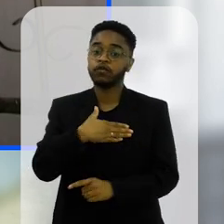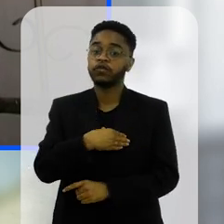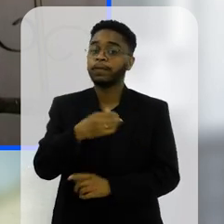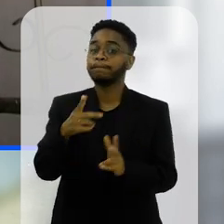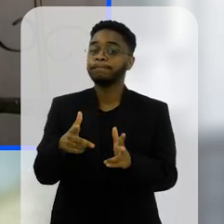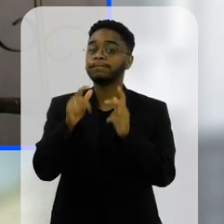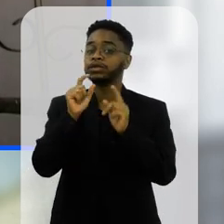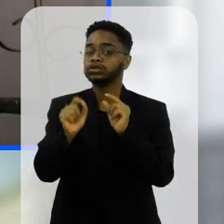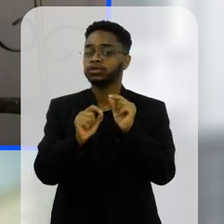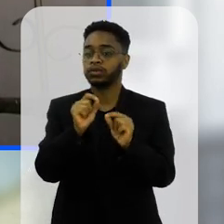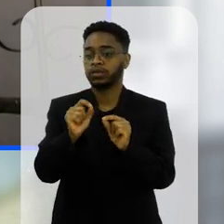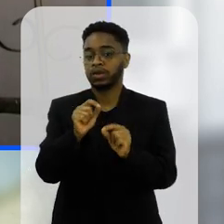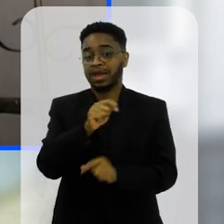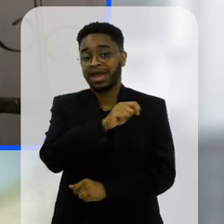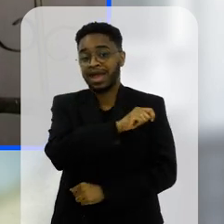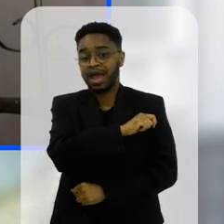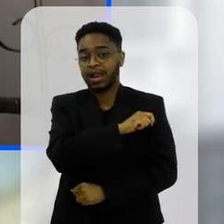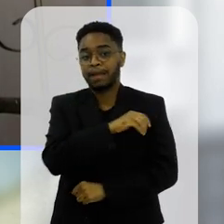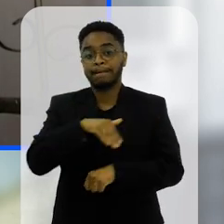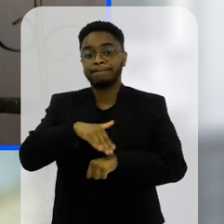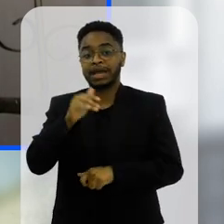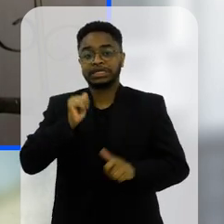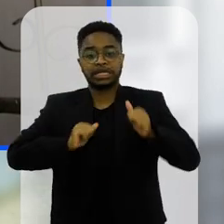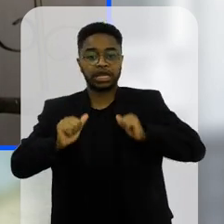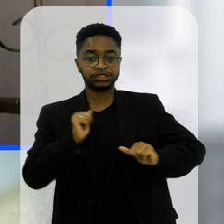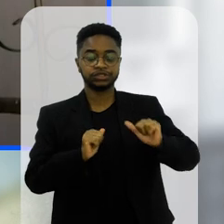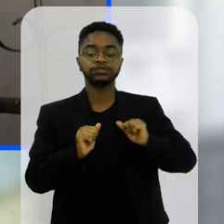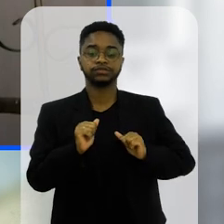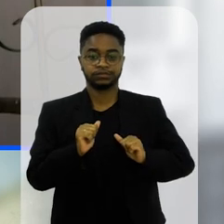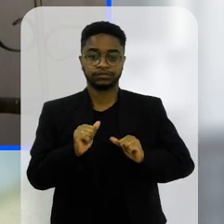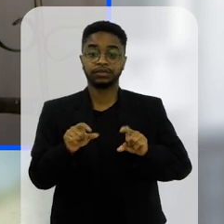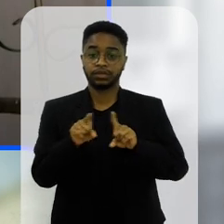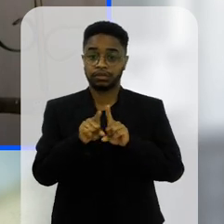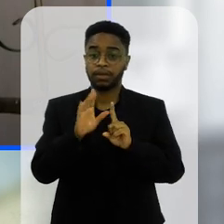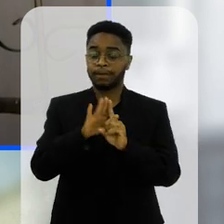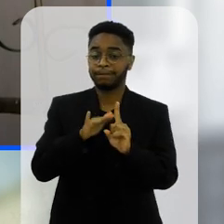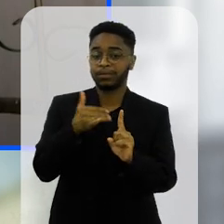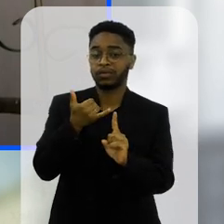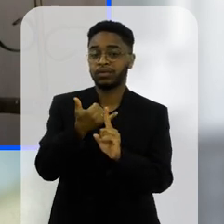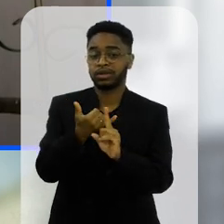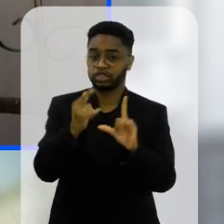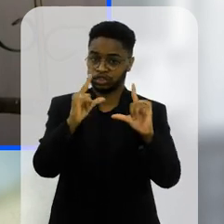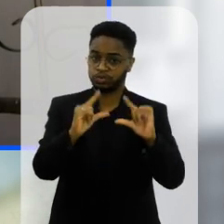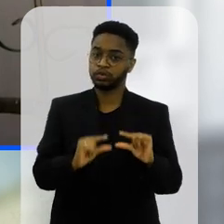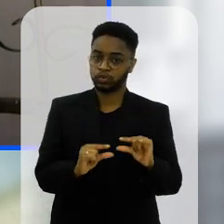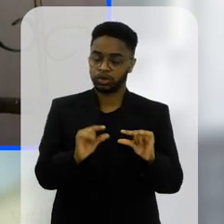observação de que os alunos estão mais agitados o bullying de certa forma diminuiu